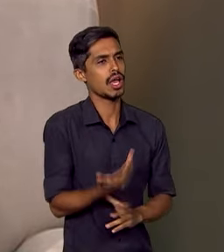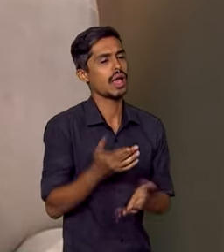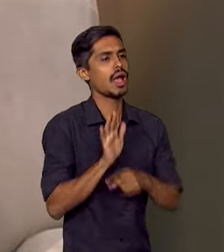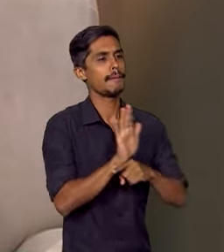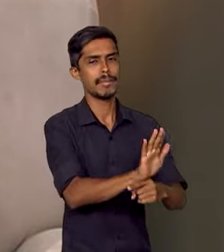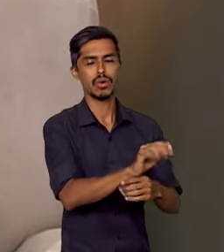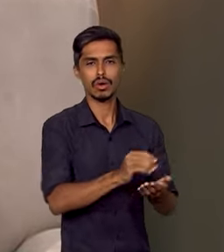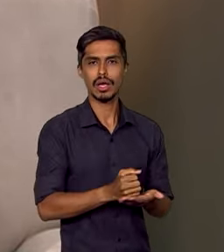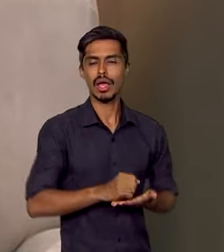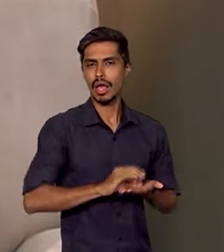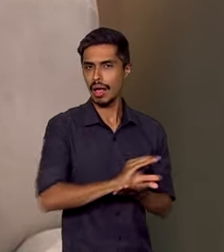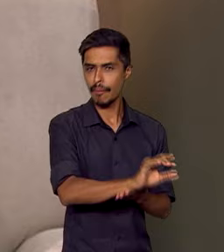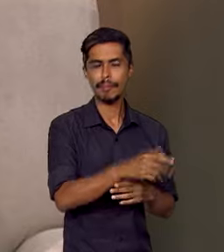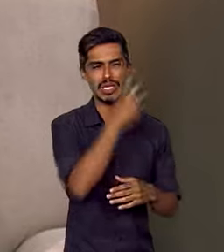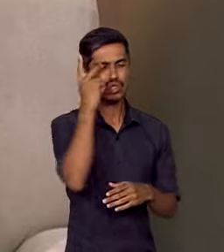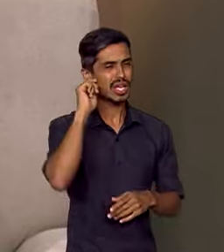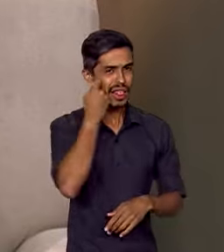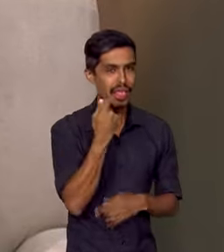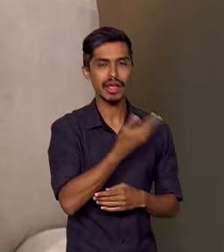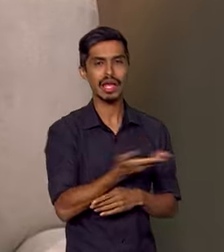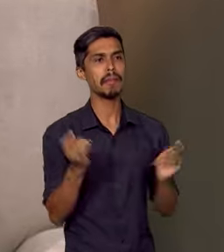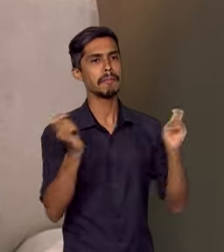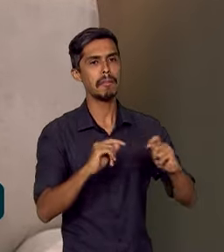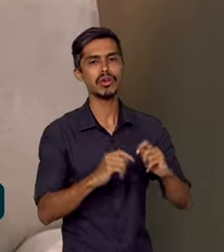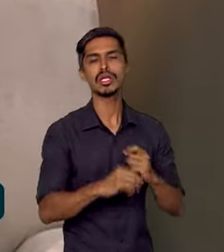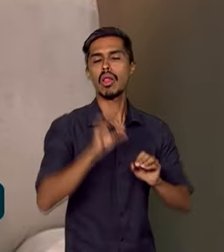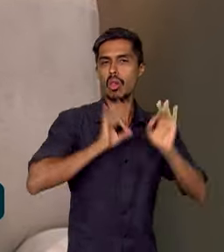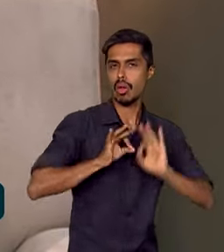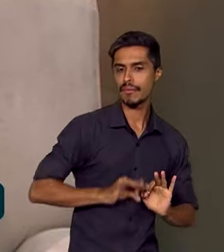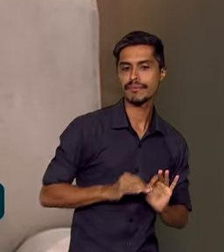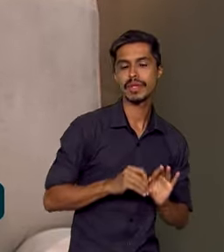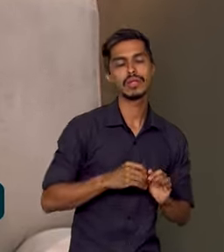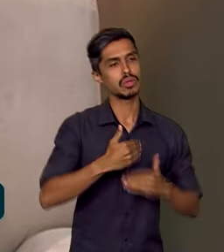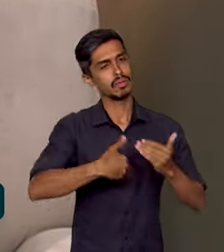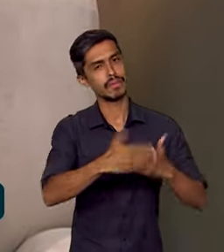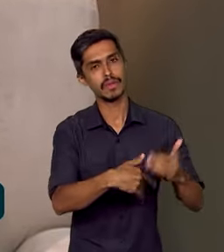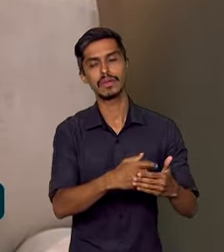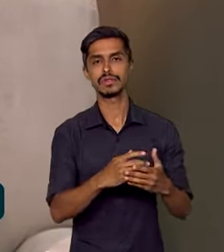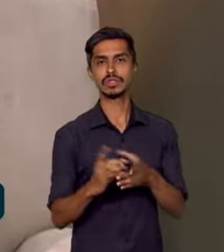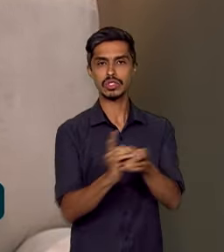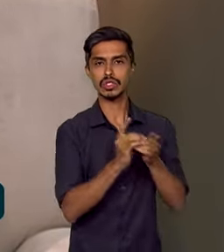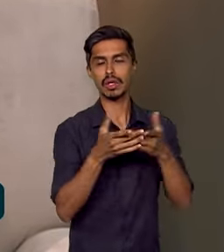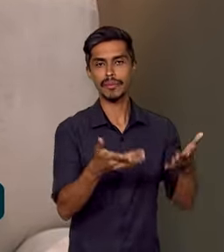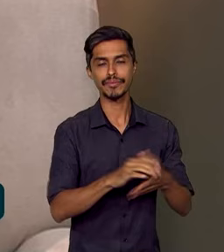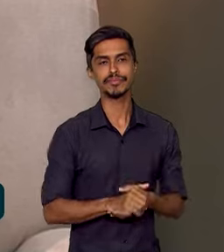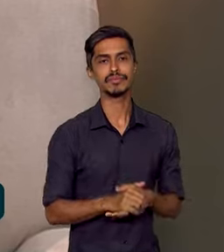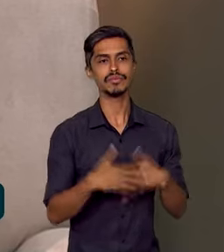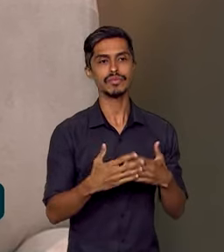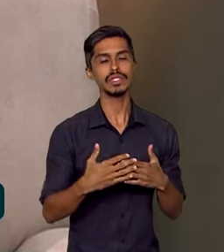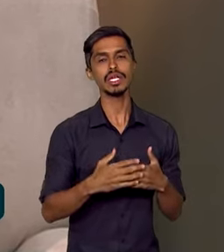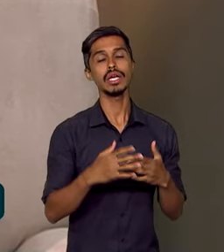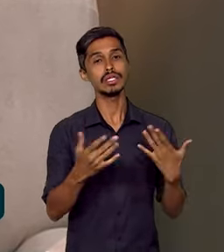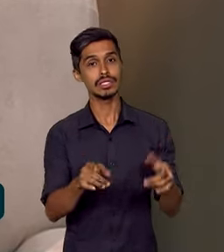a pessoas negras para que elas possam, por exemplo, se preparar para a carreira diplomática. Fizemos o programa Atlânticas,